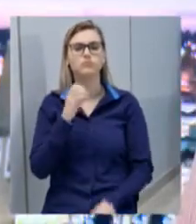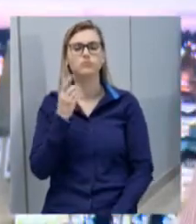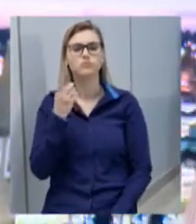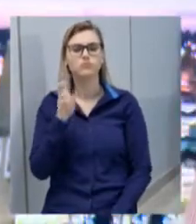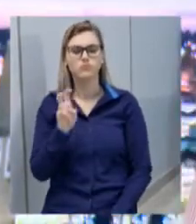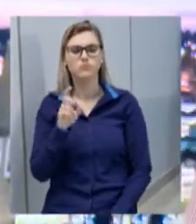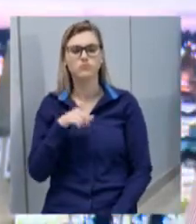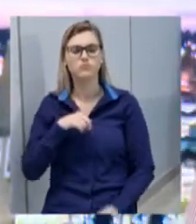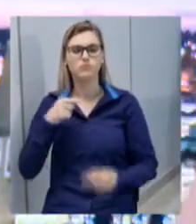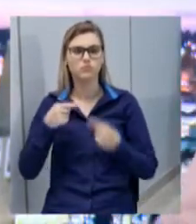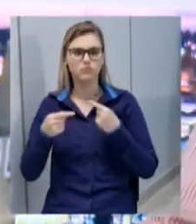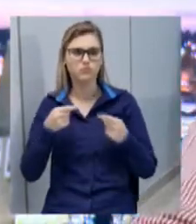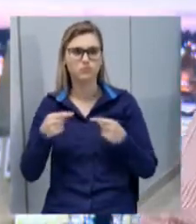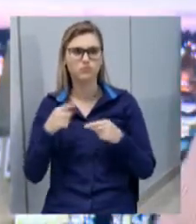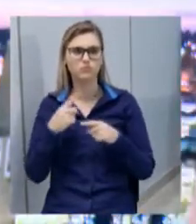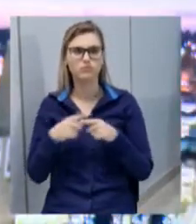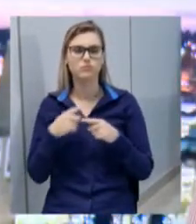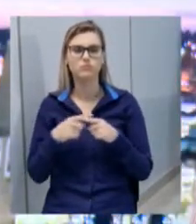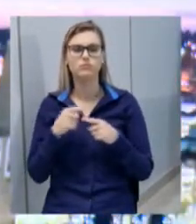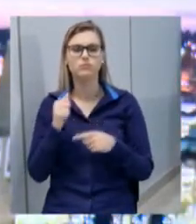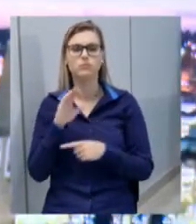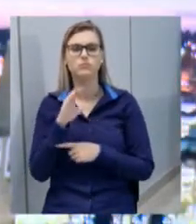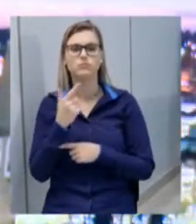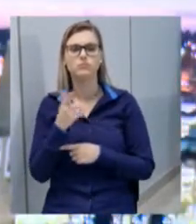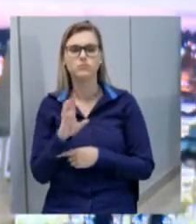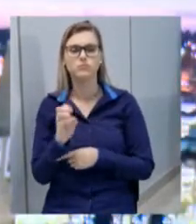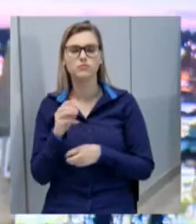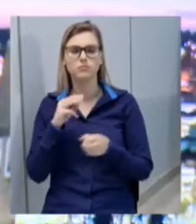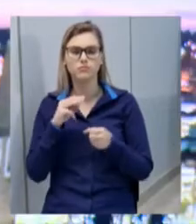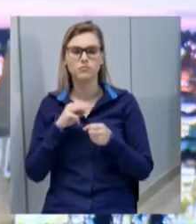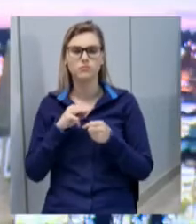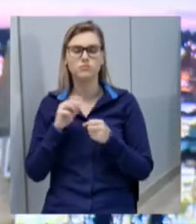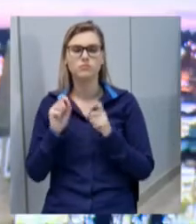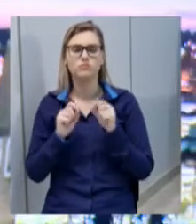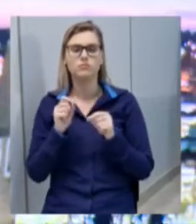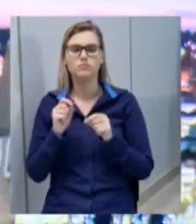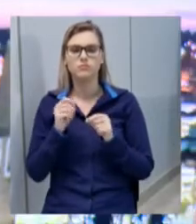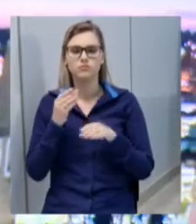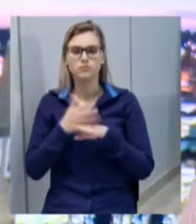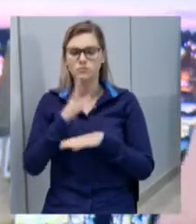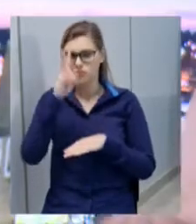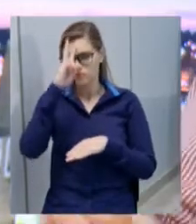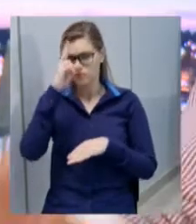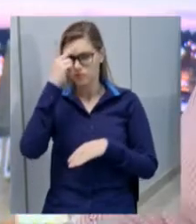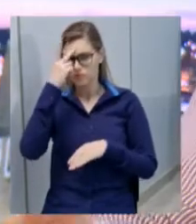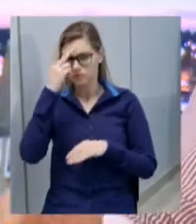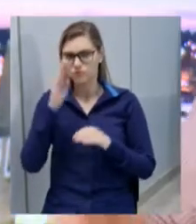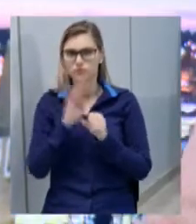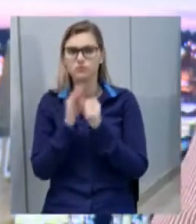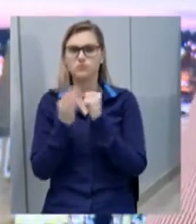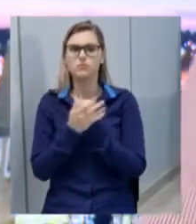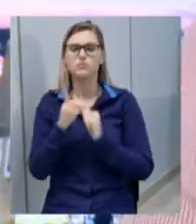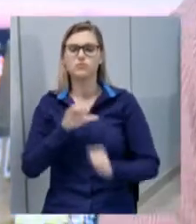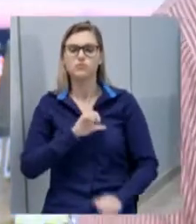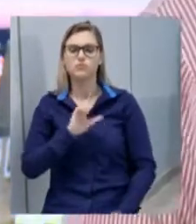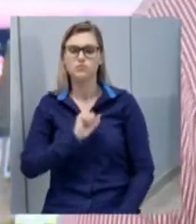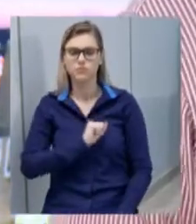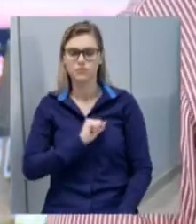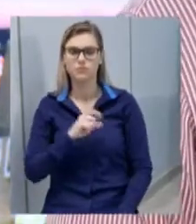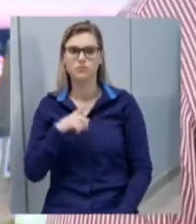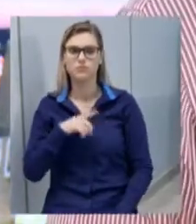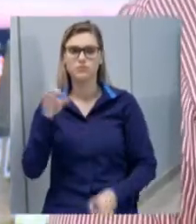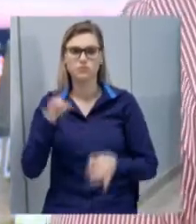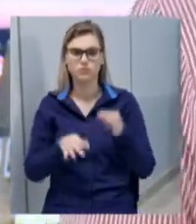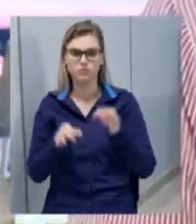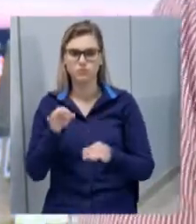discussão por conta de uma ação que a CASAM entrou contra a Associação de Moradores do bairro La Salle, onde obteve uma sentença judicial para